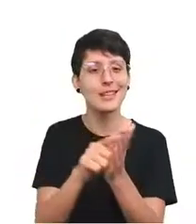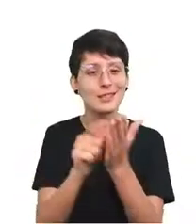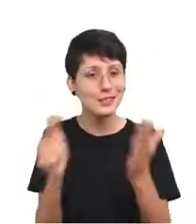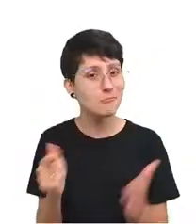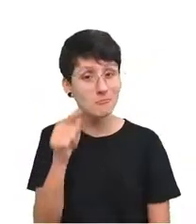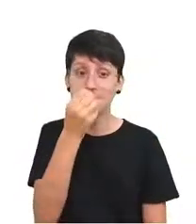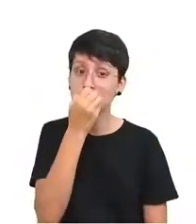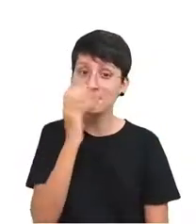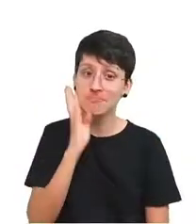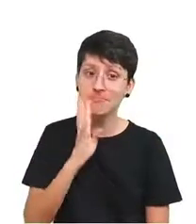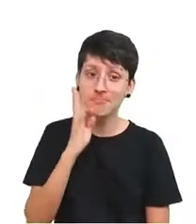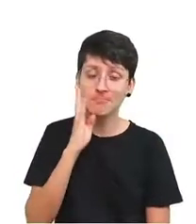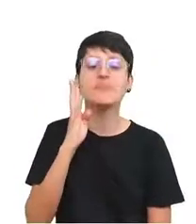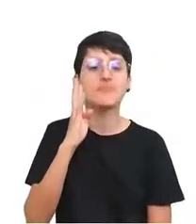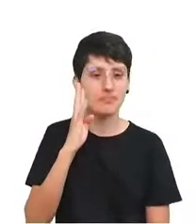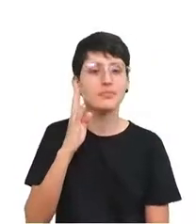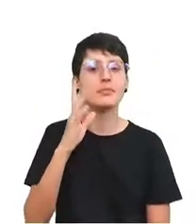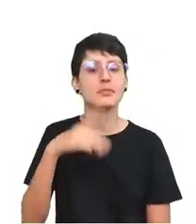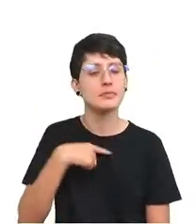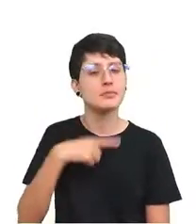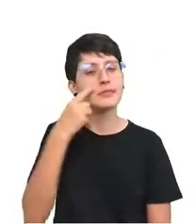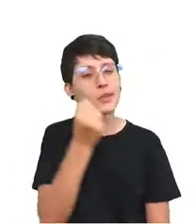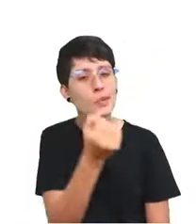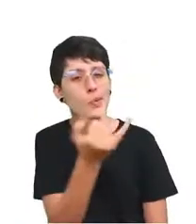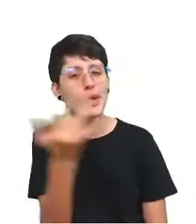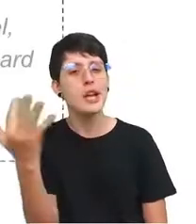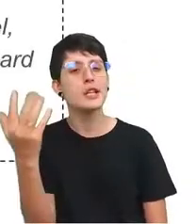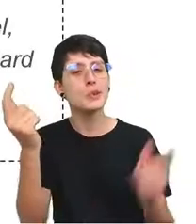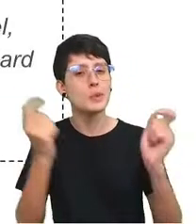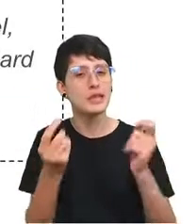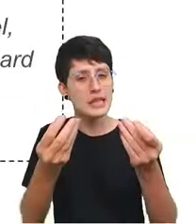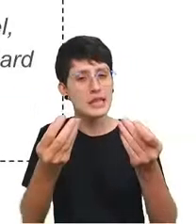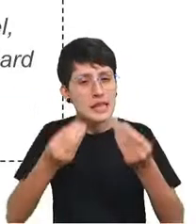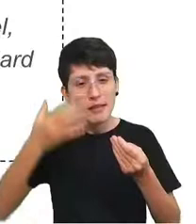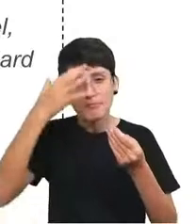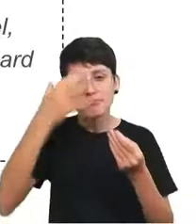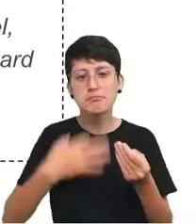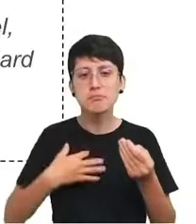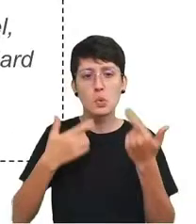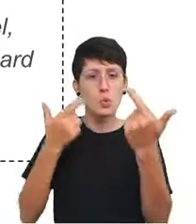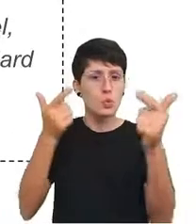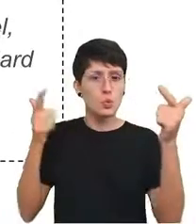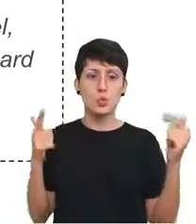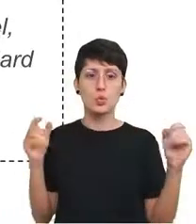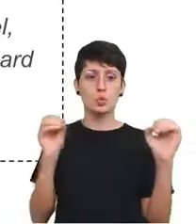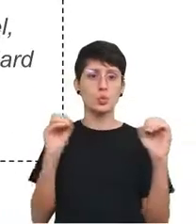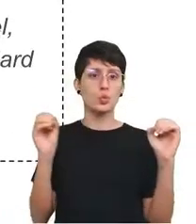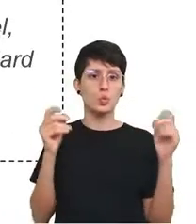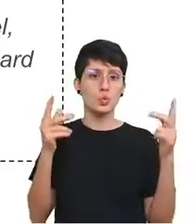bacana. Com frequência, esse método também traz compreensões que nenhum outro método poderia usar.